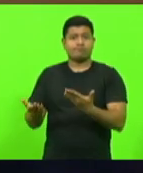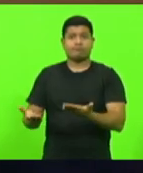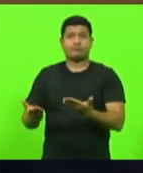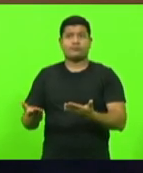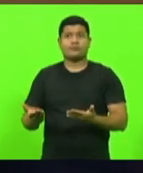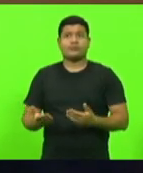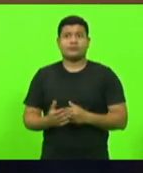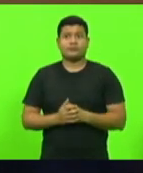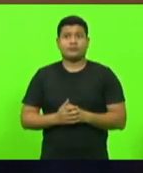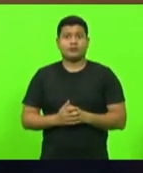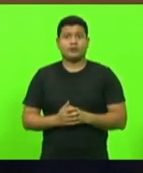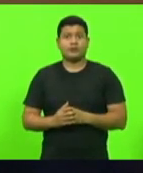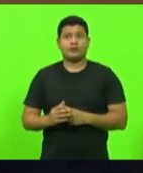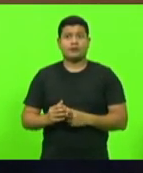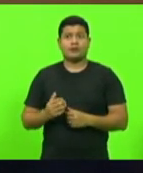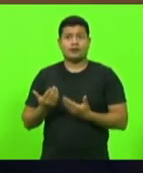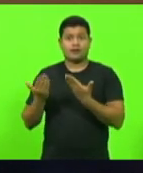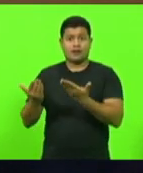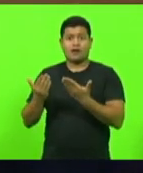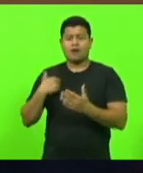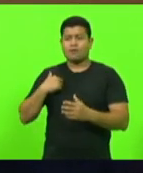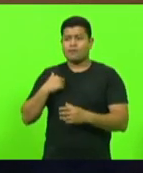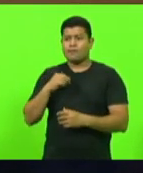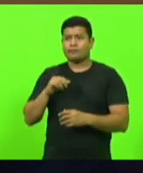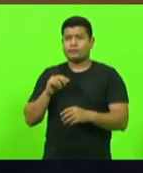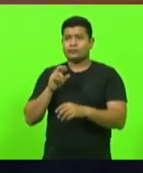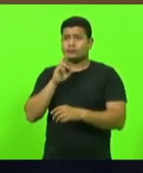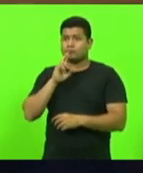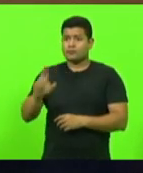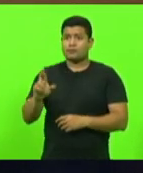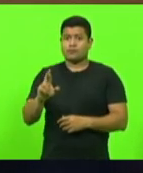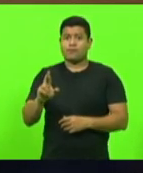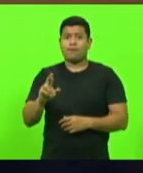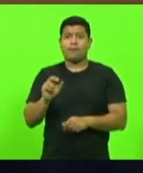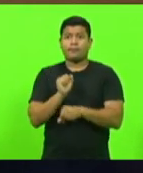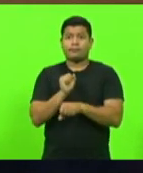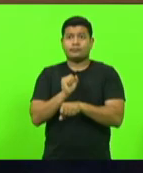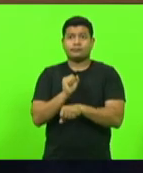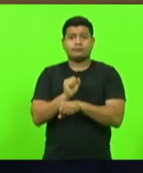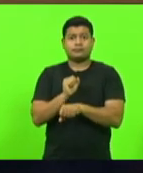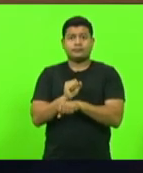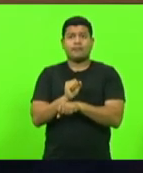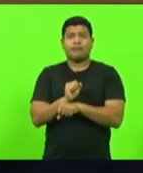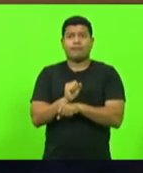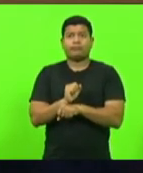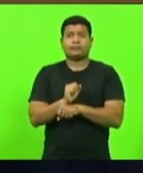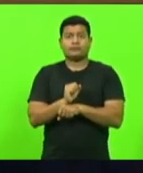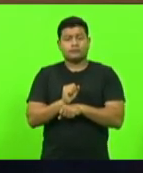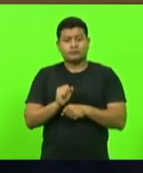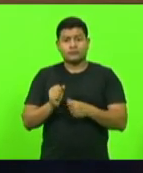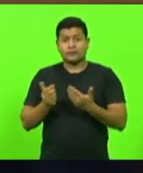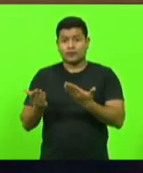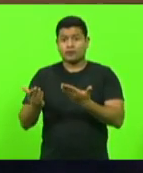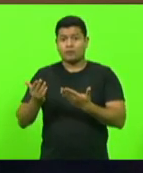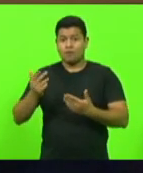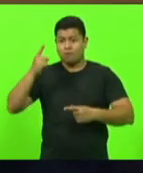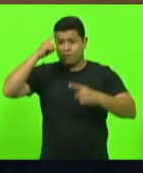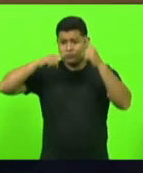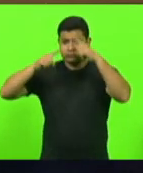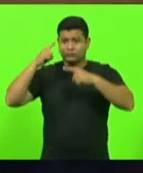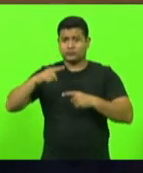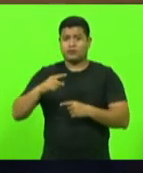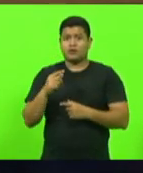que foi o retorno do comando eu espero que o comandante geral não esteja sabendo disso e eu vou marcar